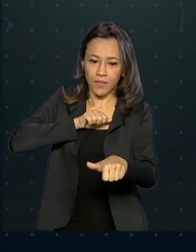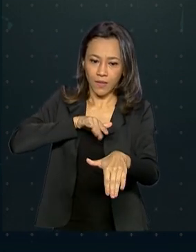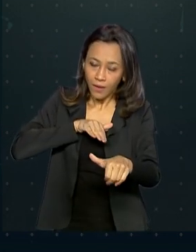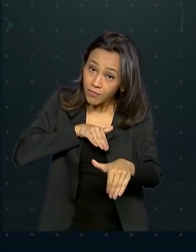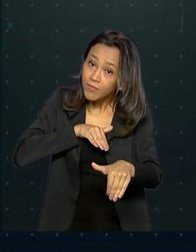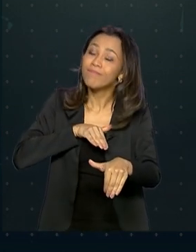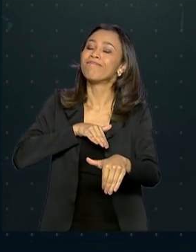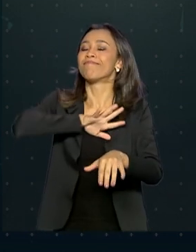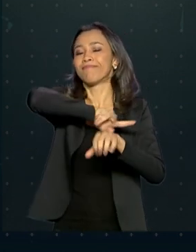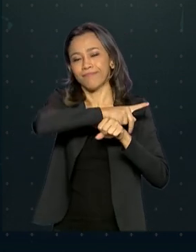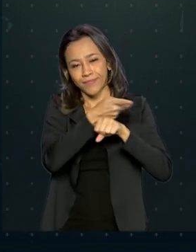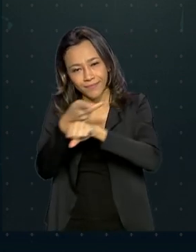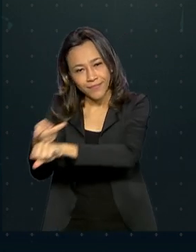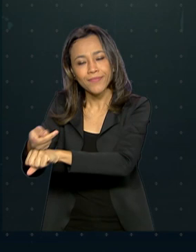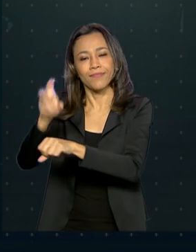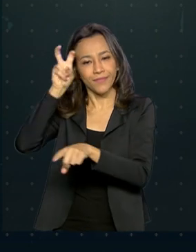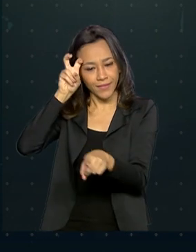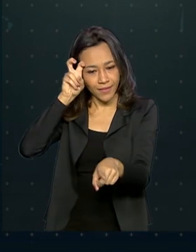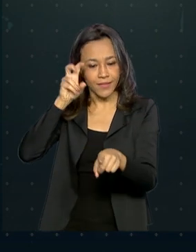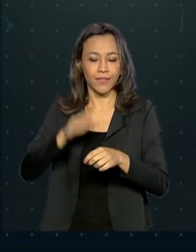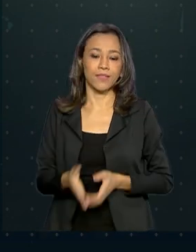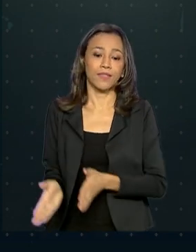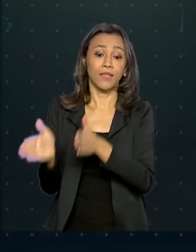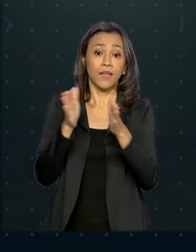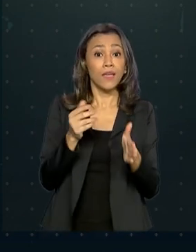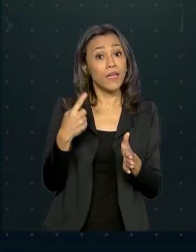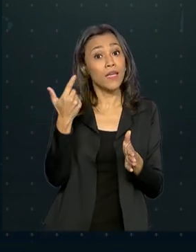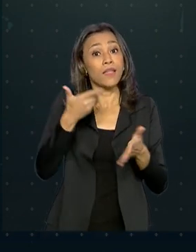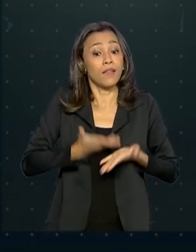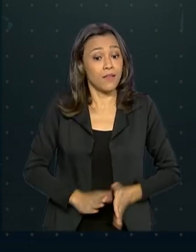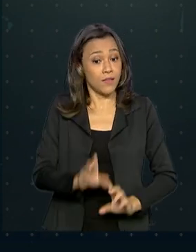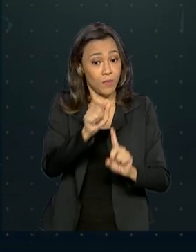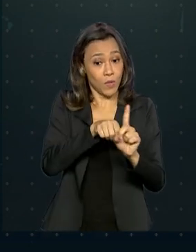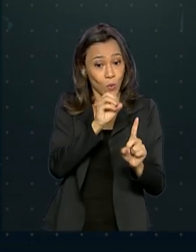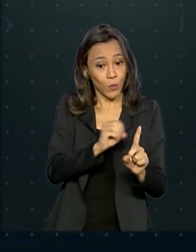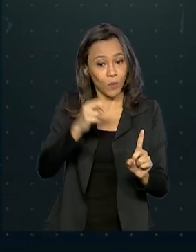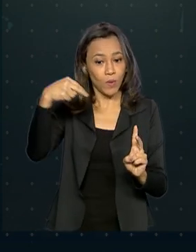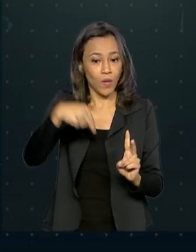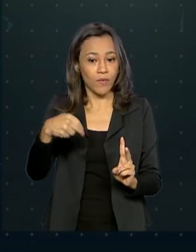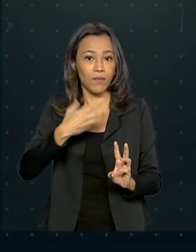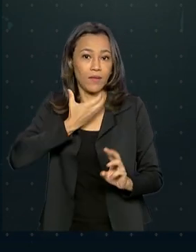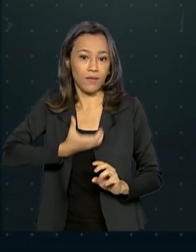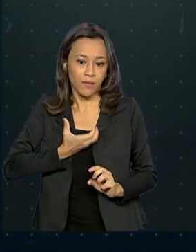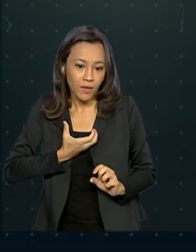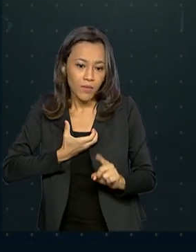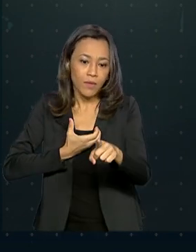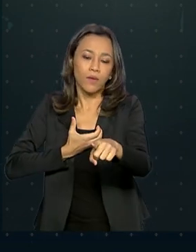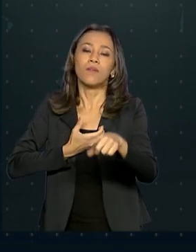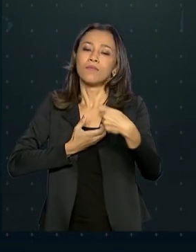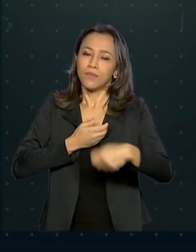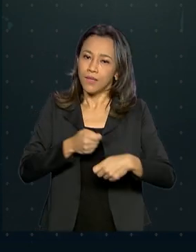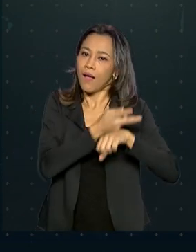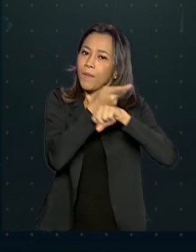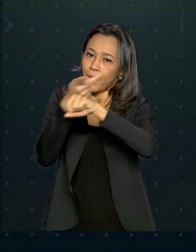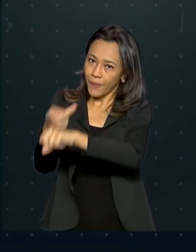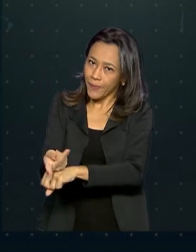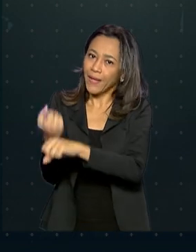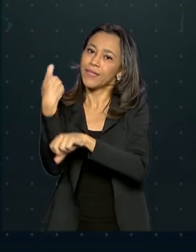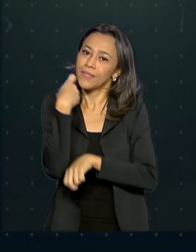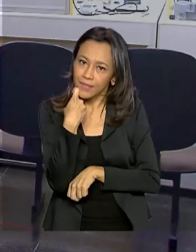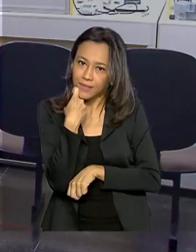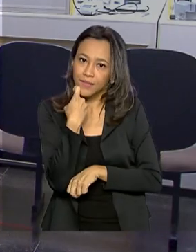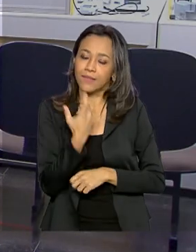deve ir às quintas-feiras. E aqueles de outubro, novembro e dezembro serão atendidos às